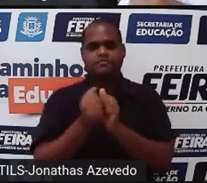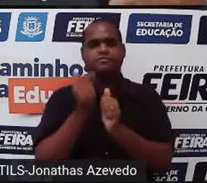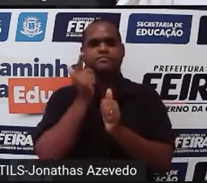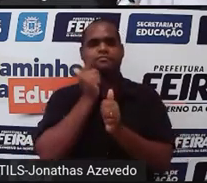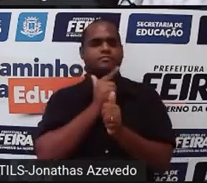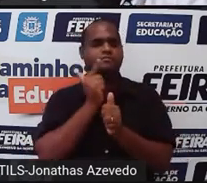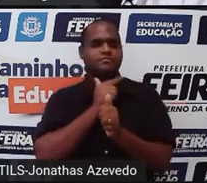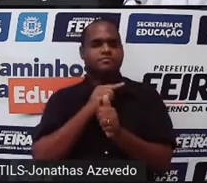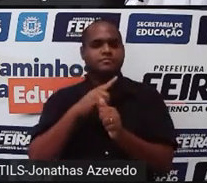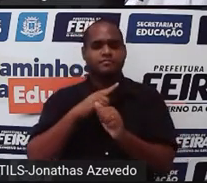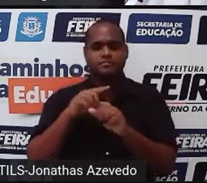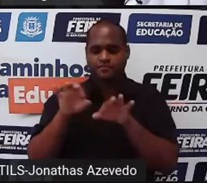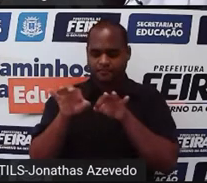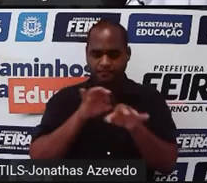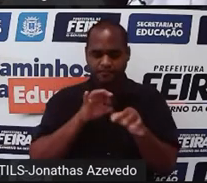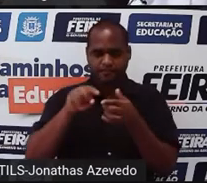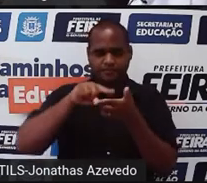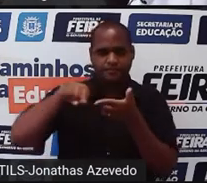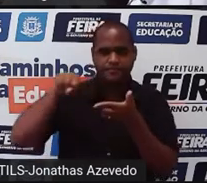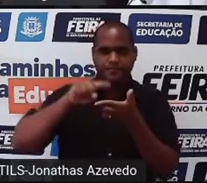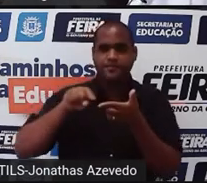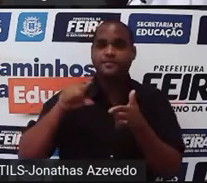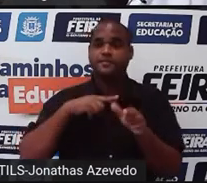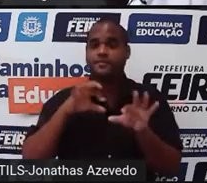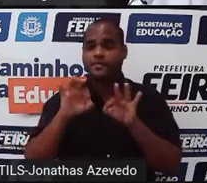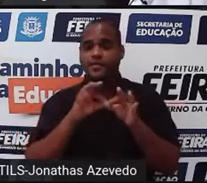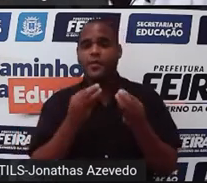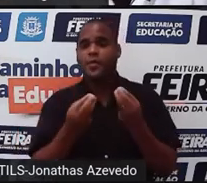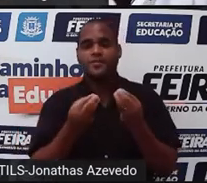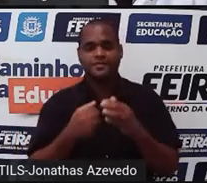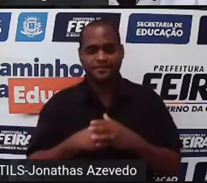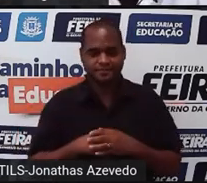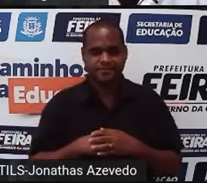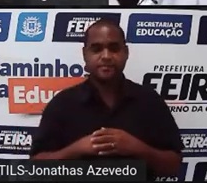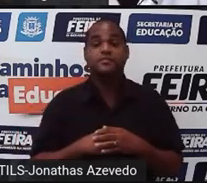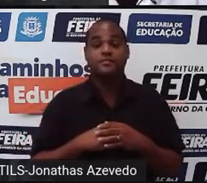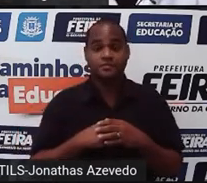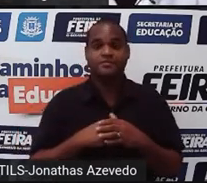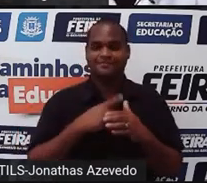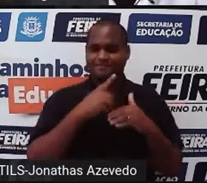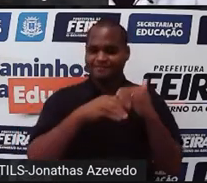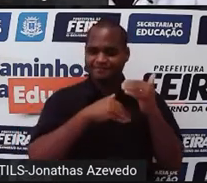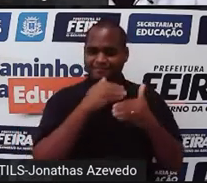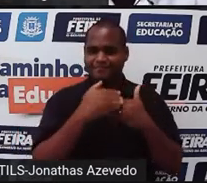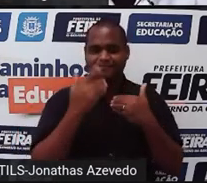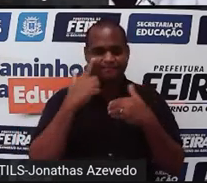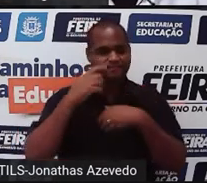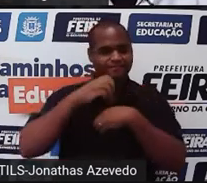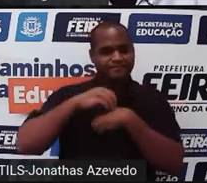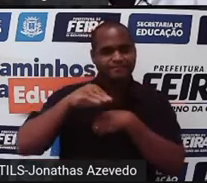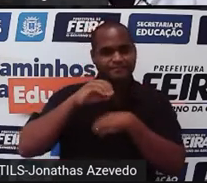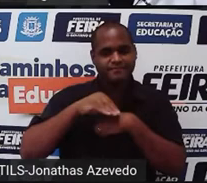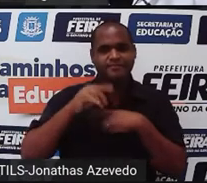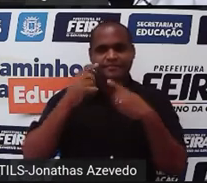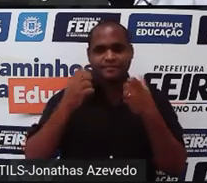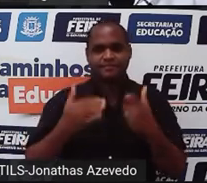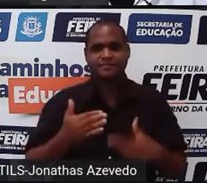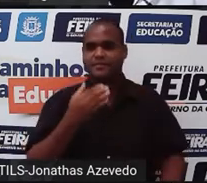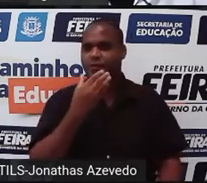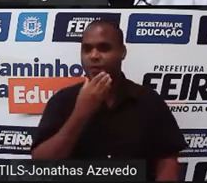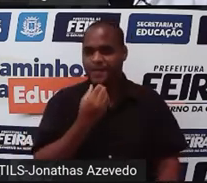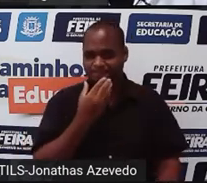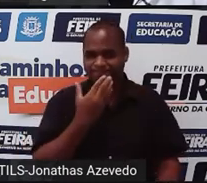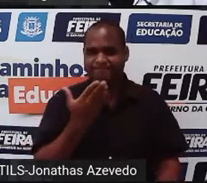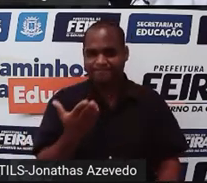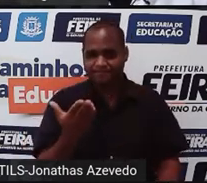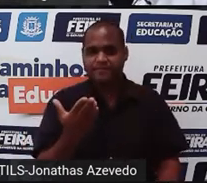consiga resolver problemas em matemática. Então, esse passo a passo que eu vou trazer agora foi desenvolvido por esse camarada,